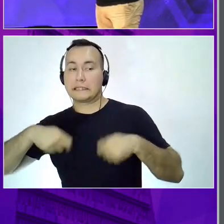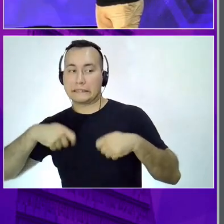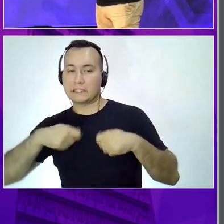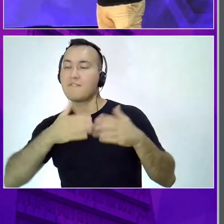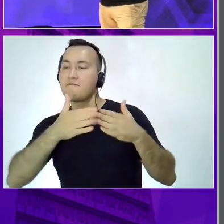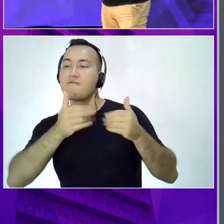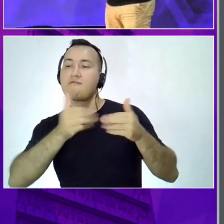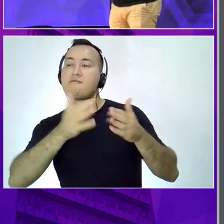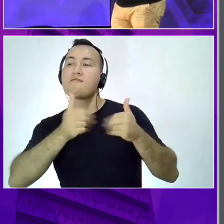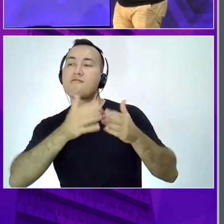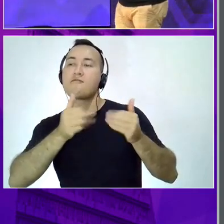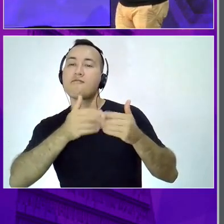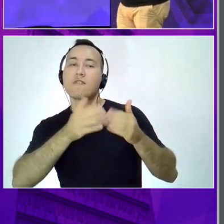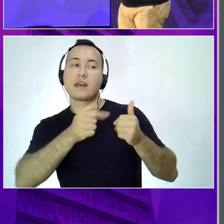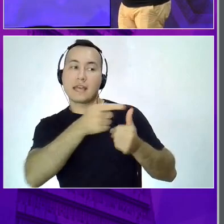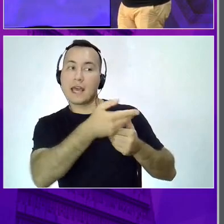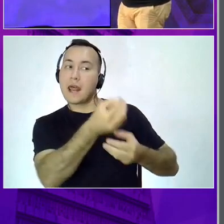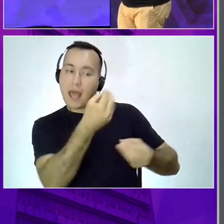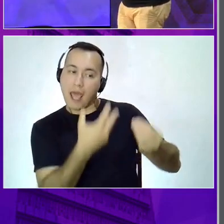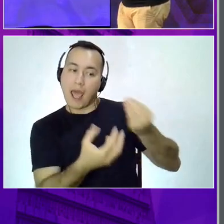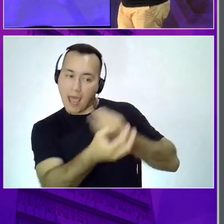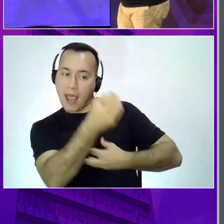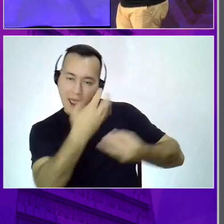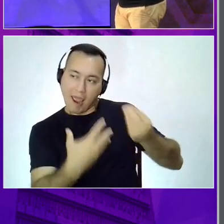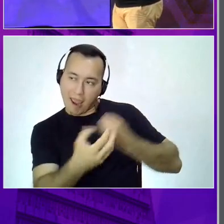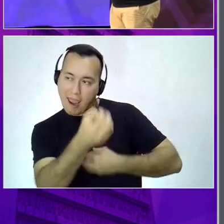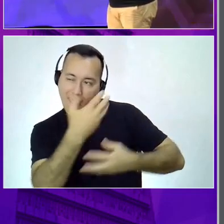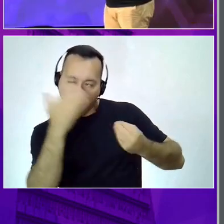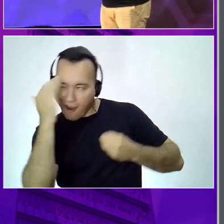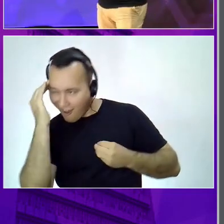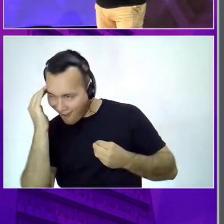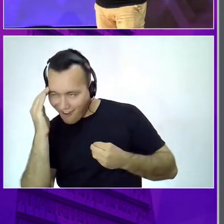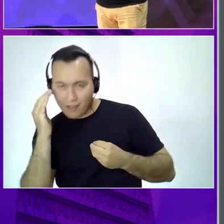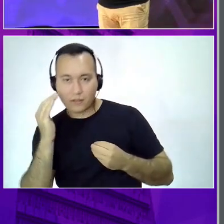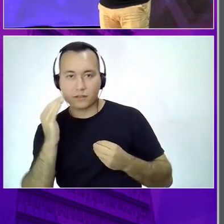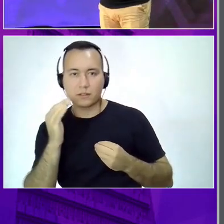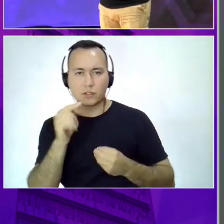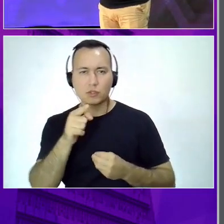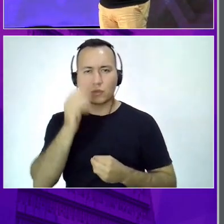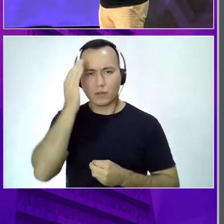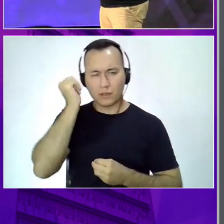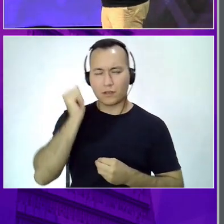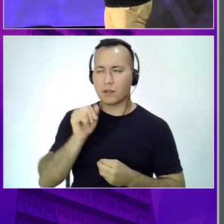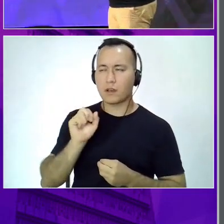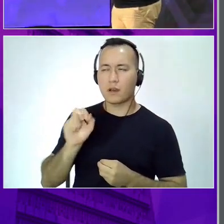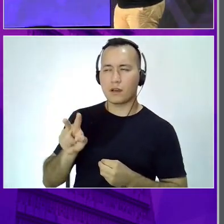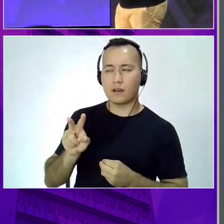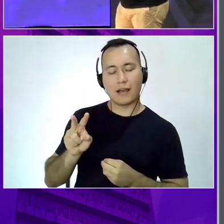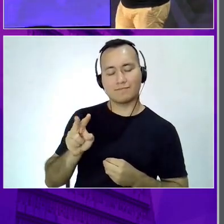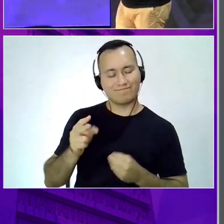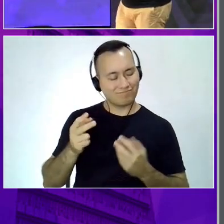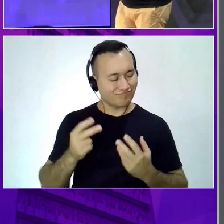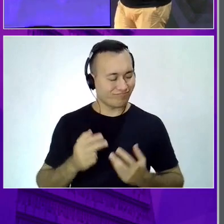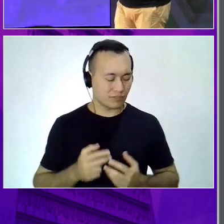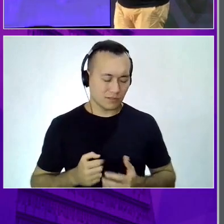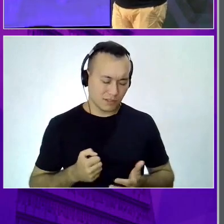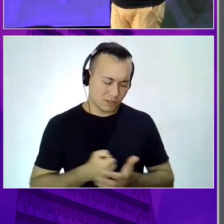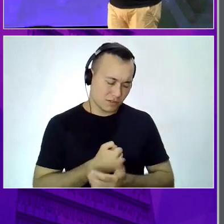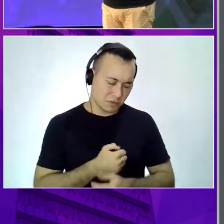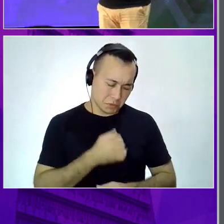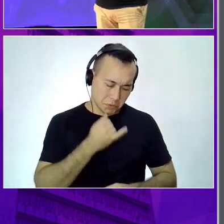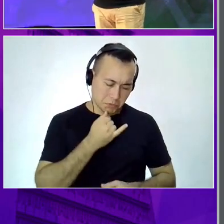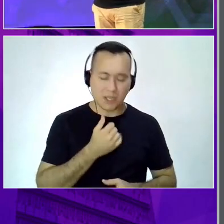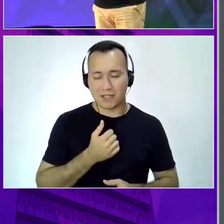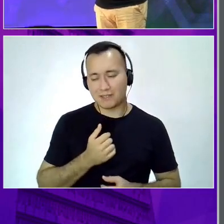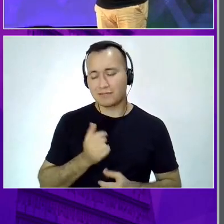entender como destravar o cadeado do encontro com os opostos. E aqui, a chave